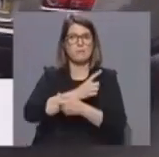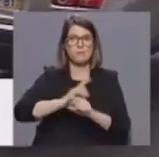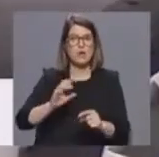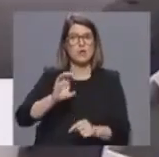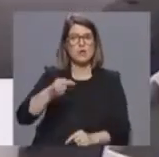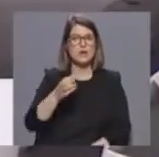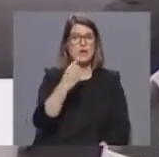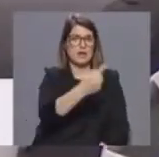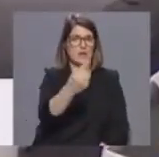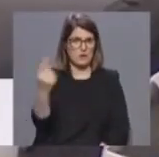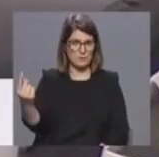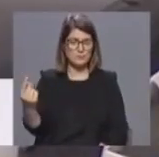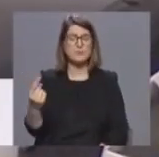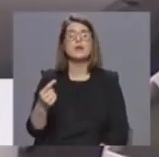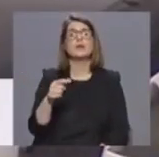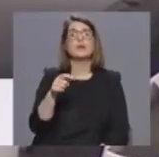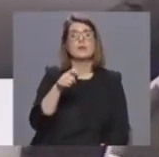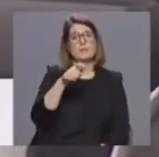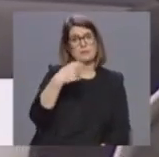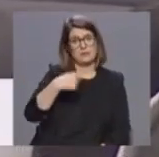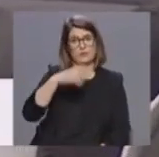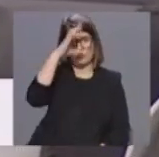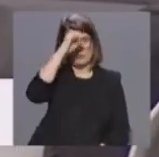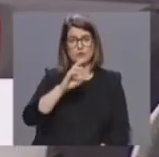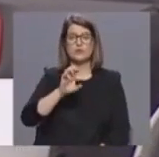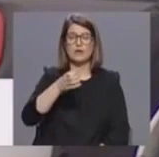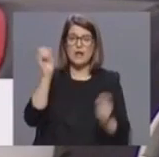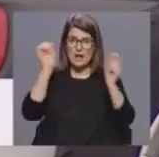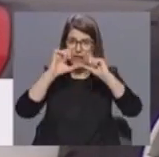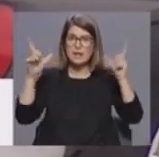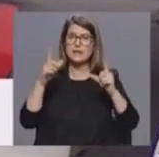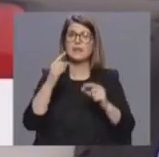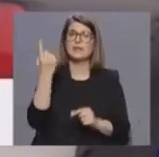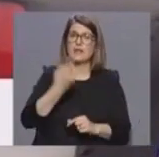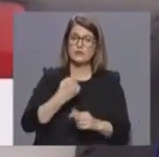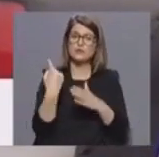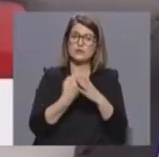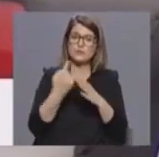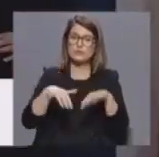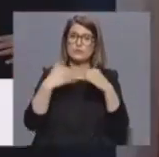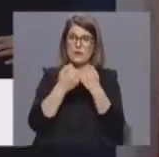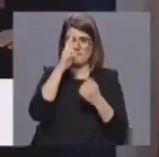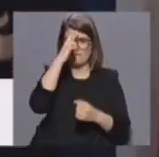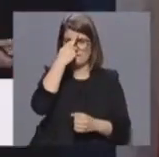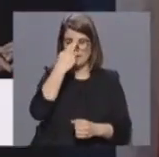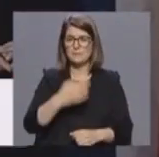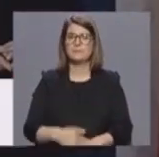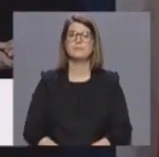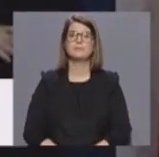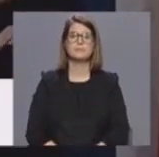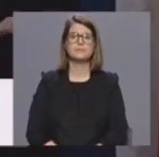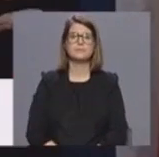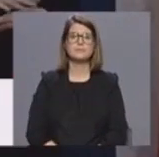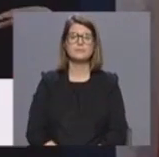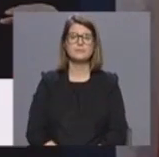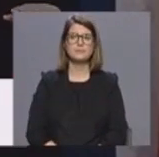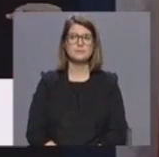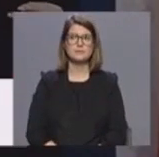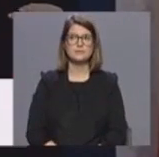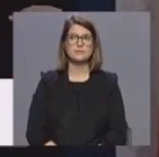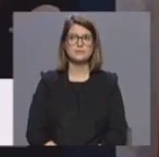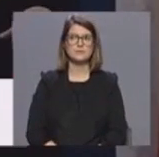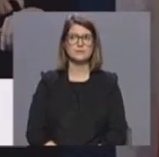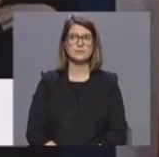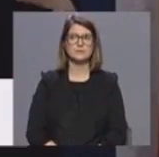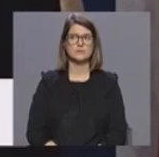concelho. O presidente do Governo Regional alerta para que haja empenho no isolamento social. O facto de, para já,